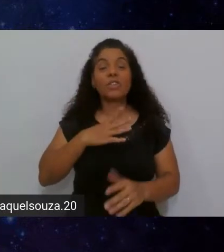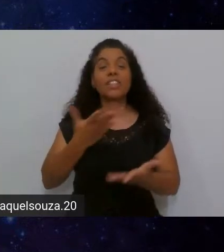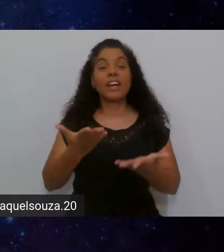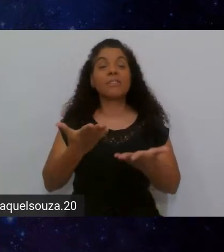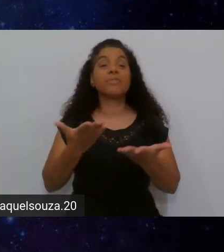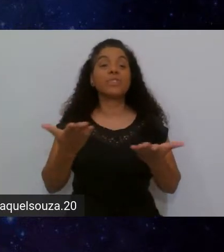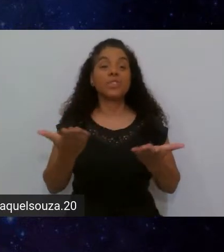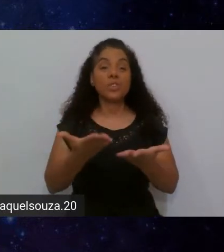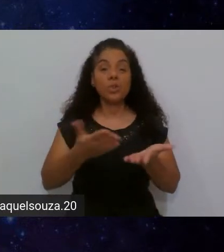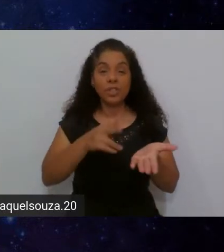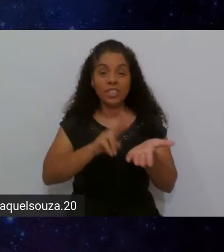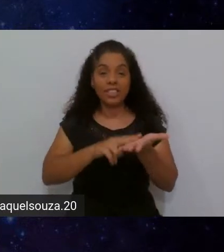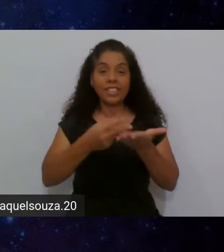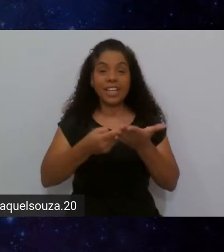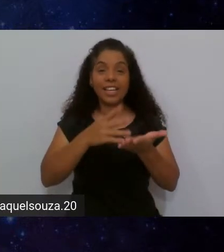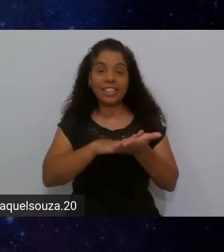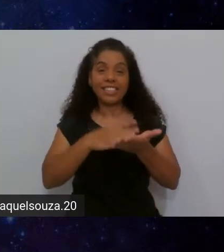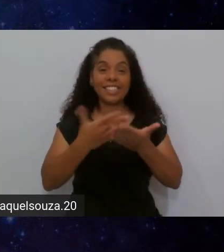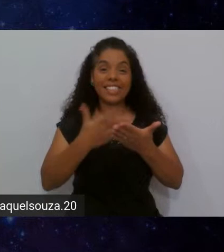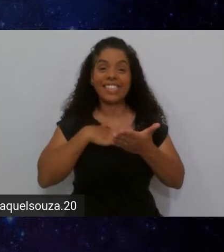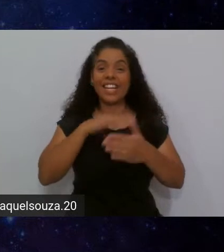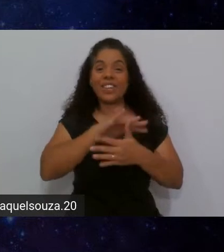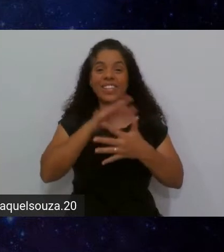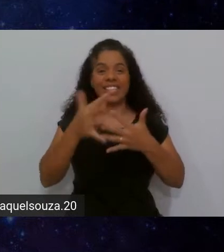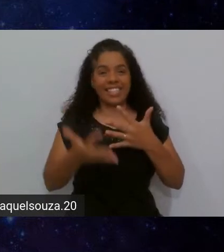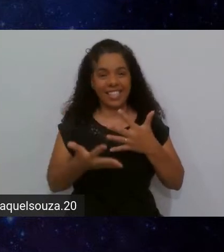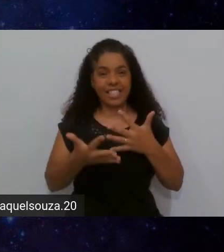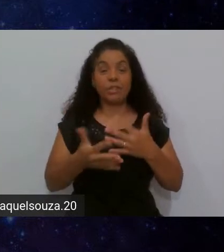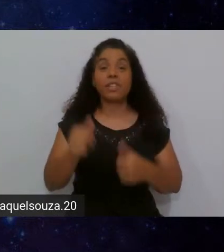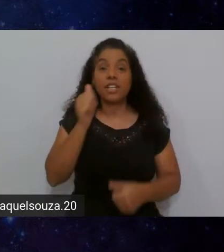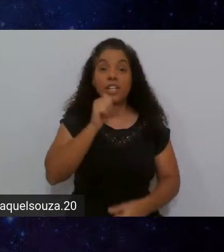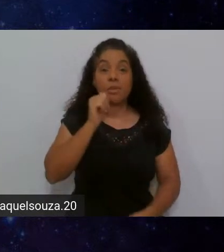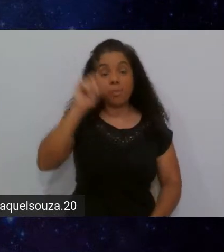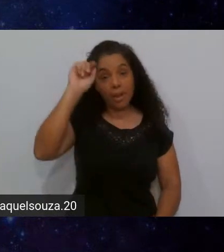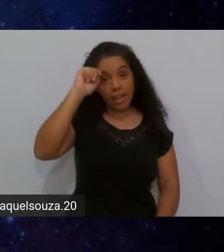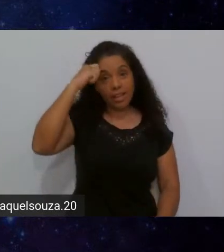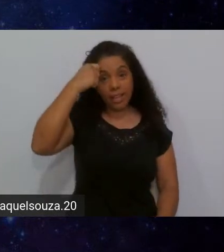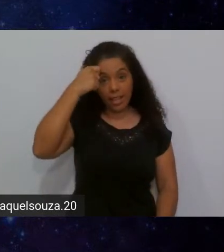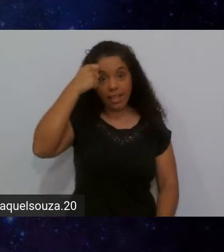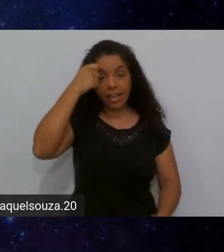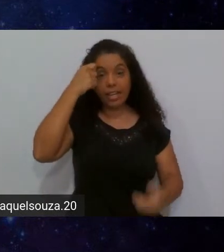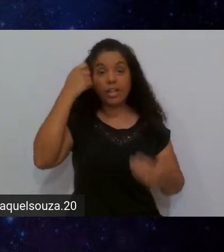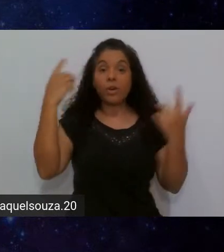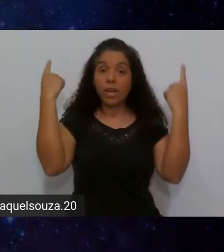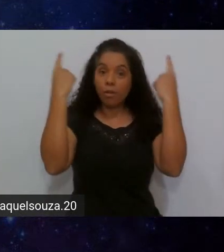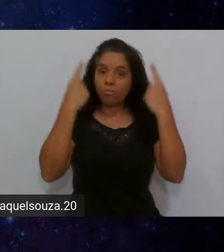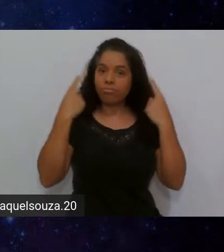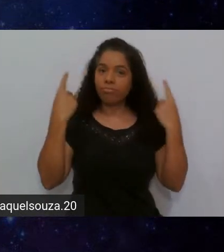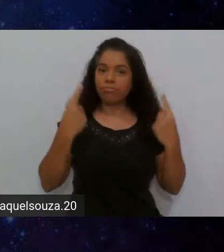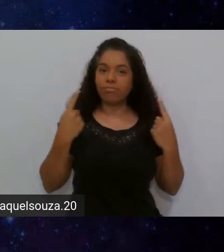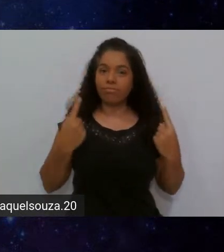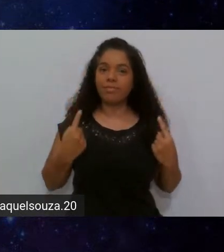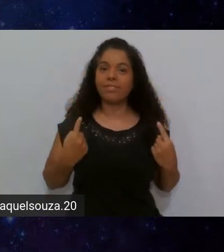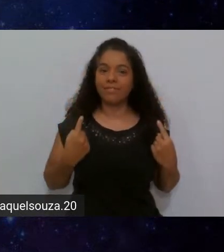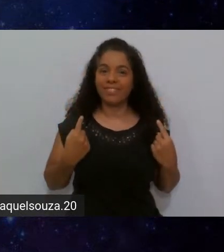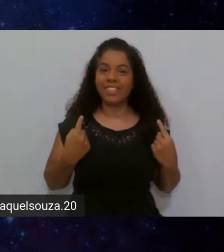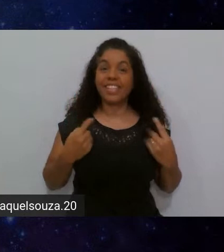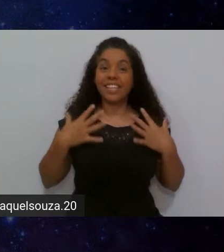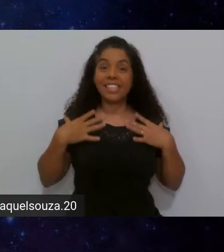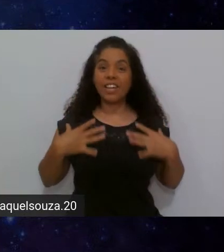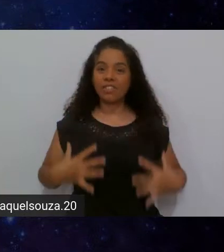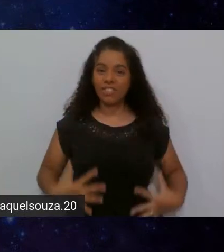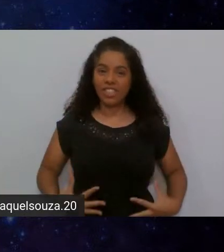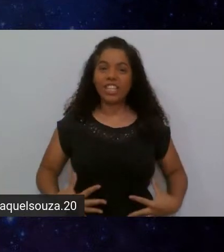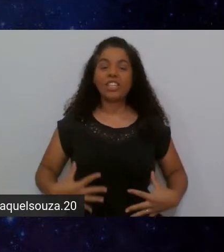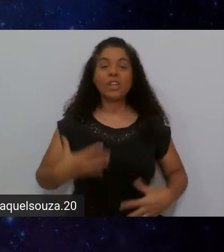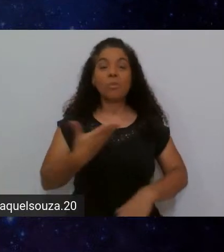a interpretação em libras, ela é uma mulher negra, tem o cabelo caracolado, e está vestindo